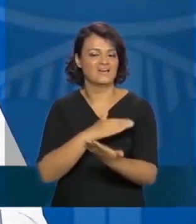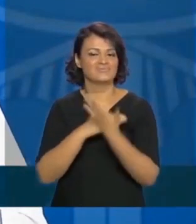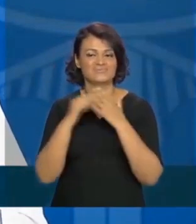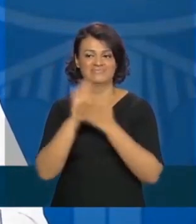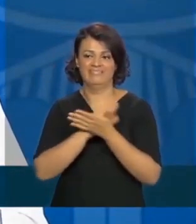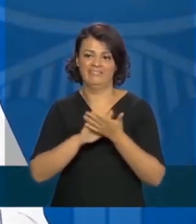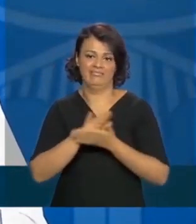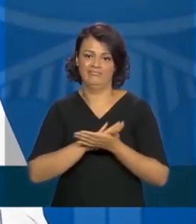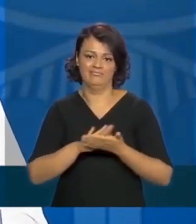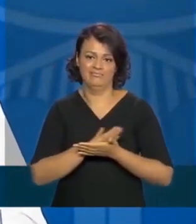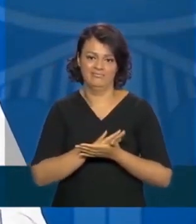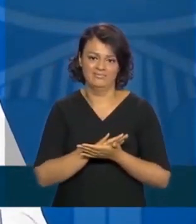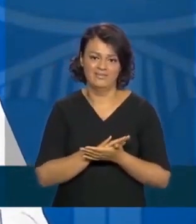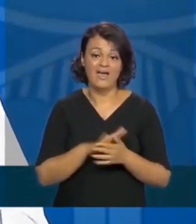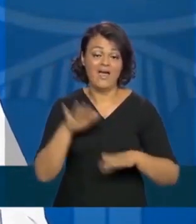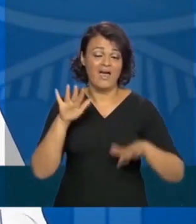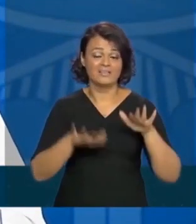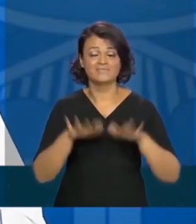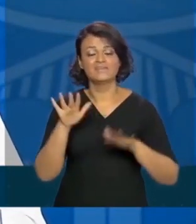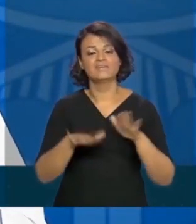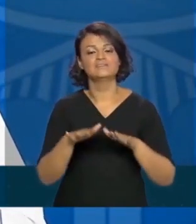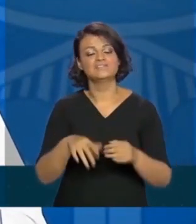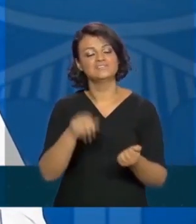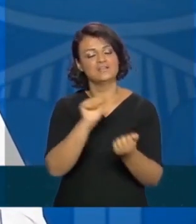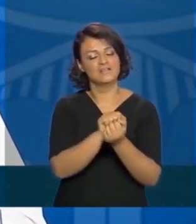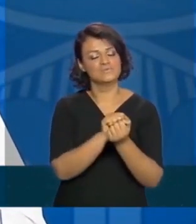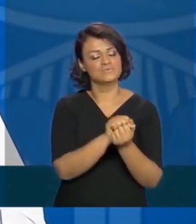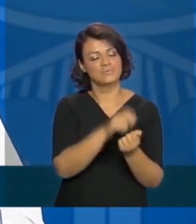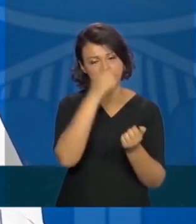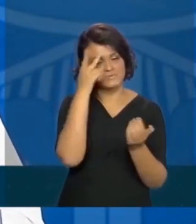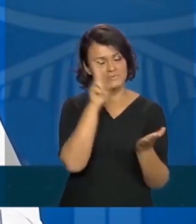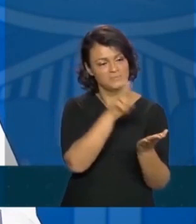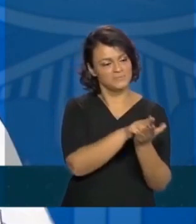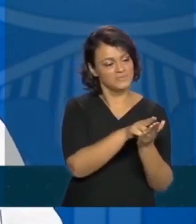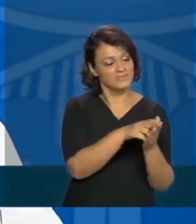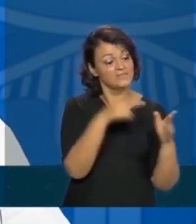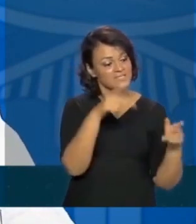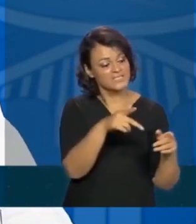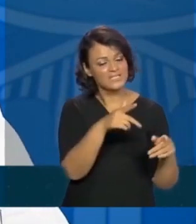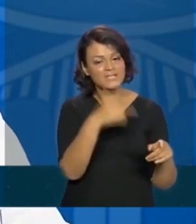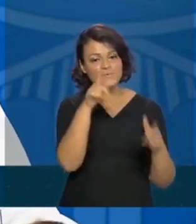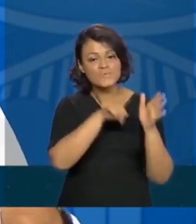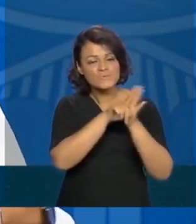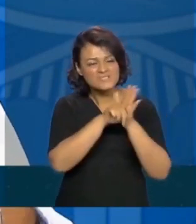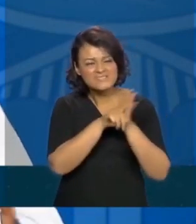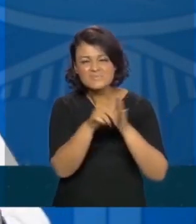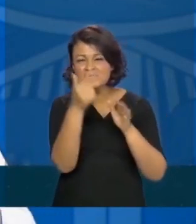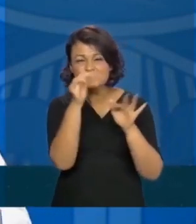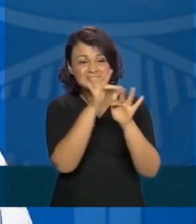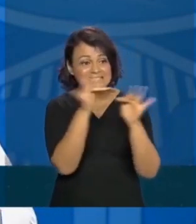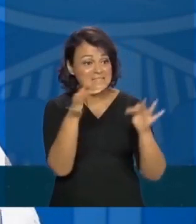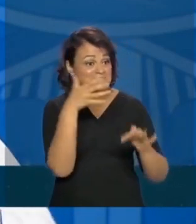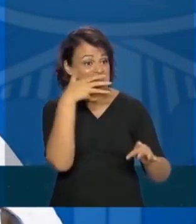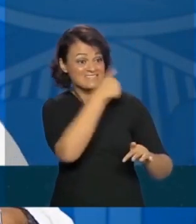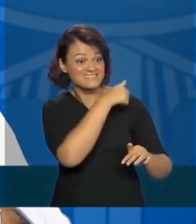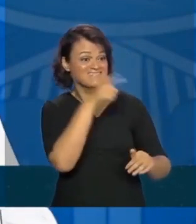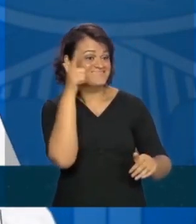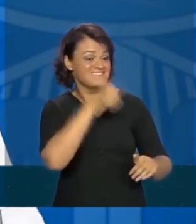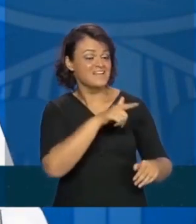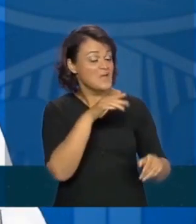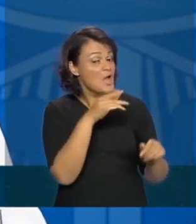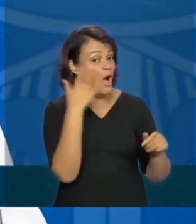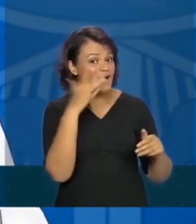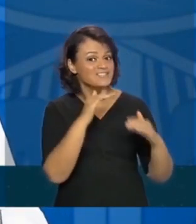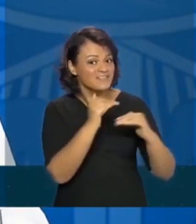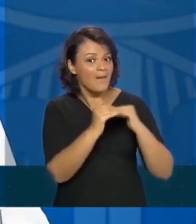ajudar. Às vezes, a gente está ali na beira do leito do nosso paciente, comemora que um examezinho melhorou hoje, acha que